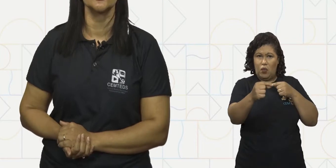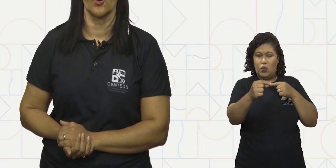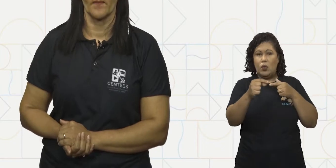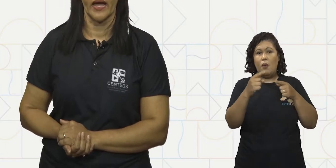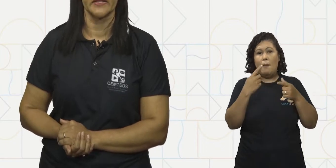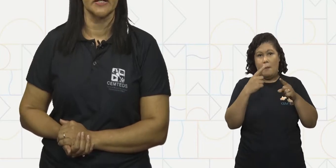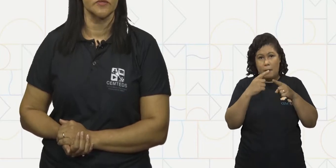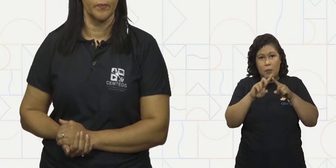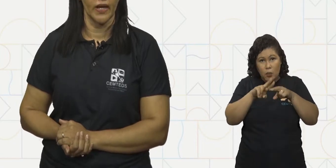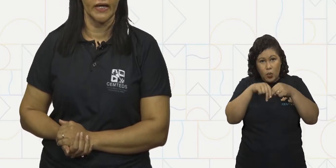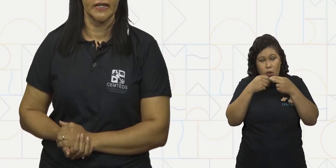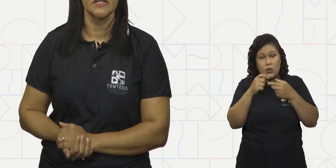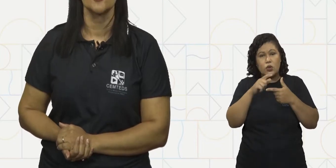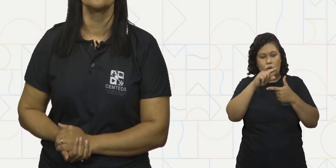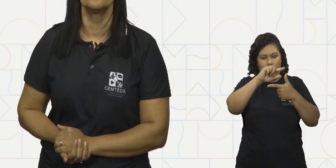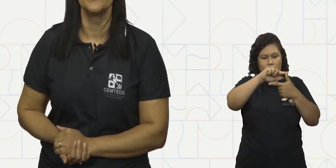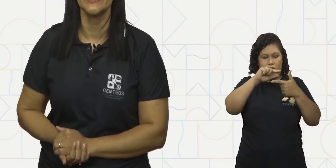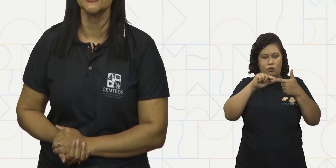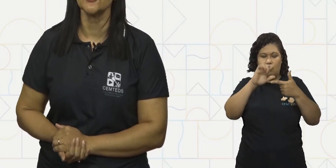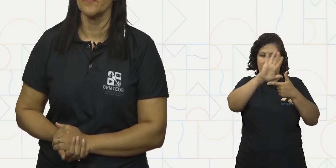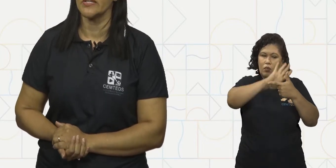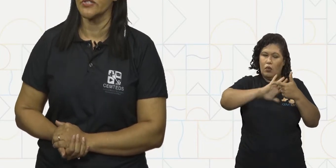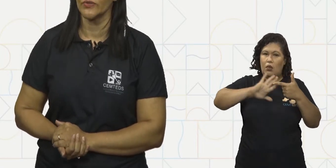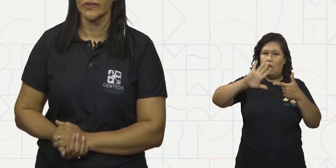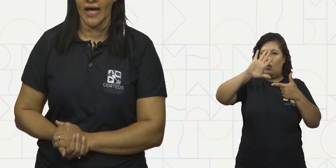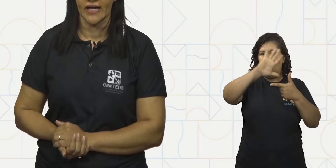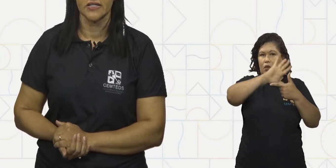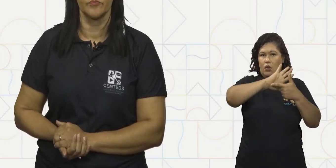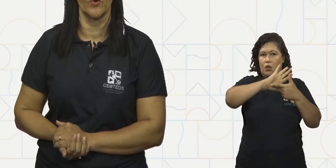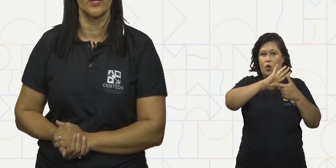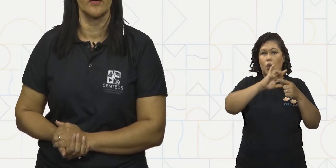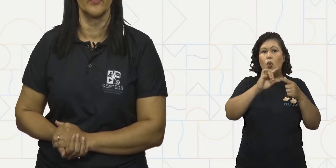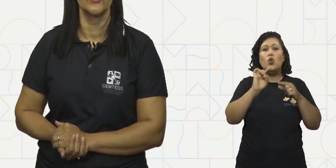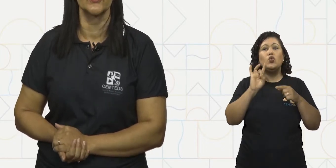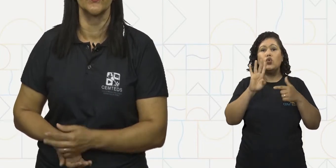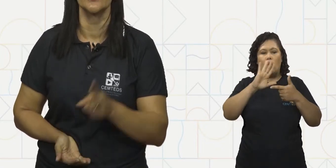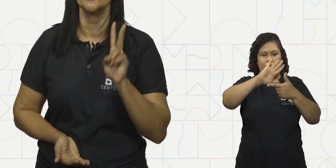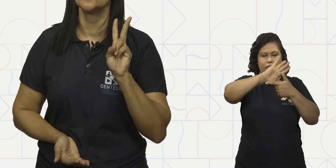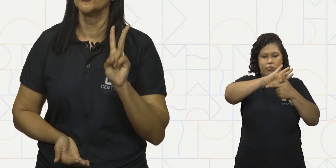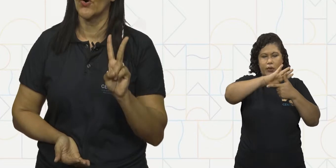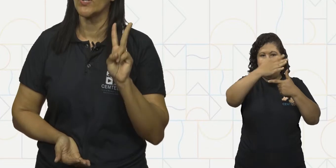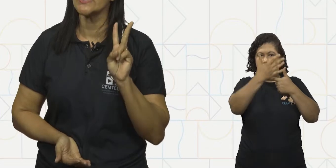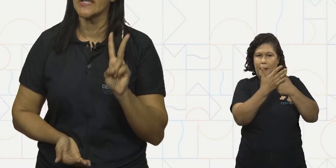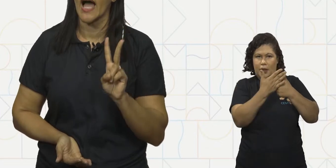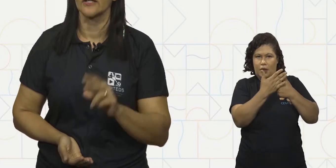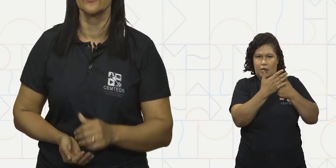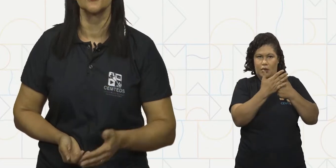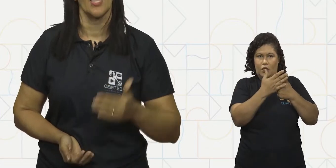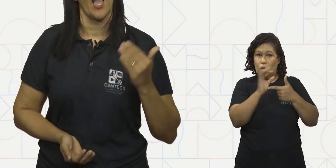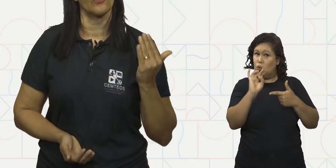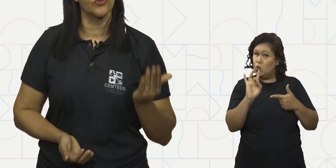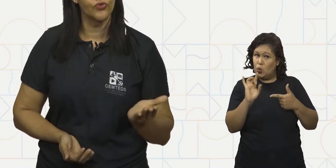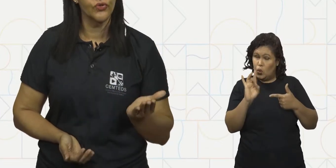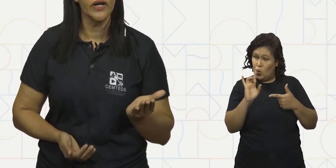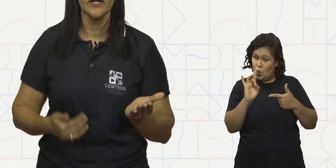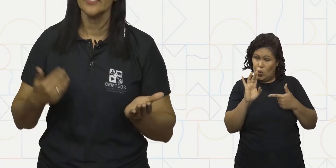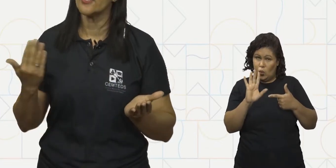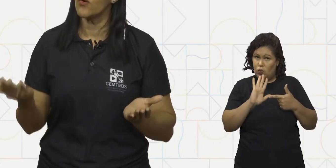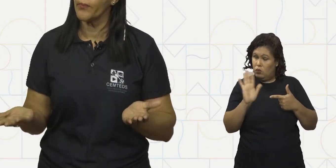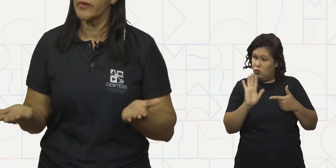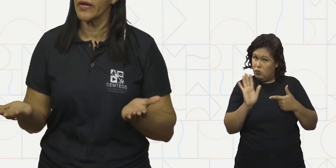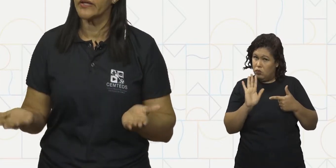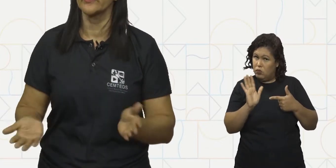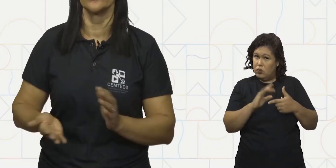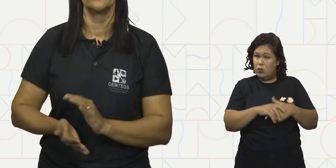figuras geométricas planas, bidimensionais, porque possuem dois lados, altura